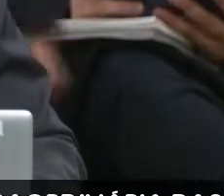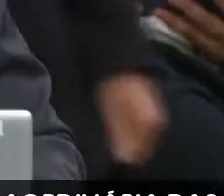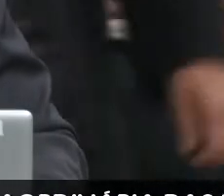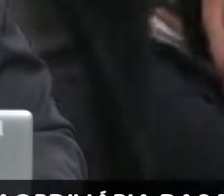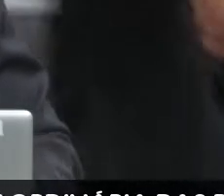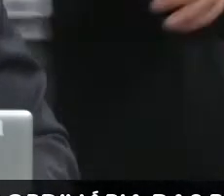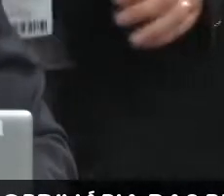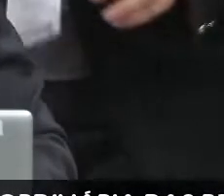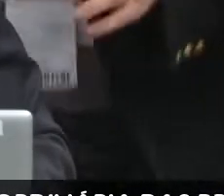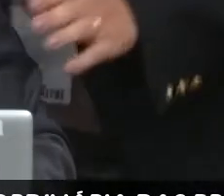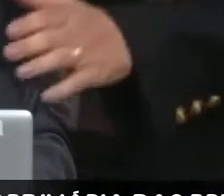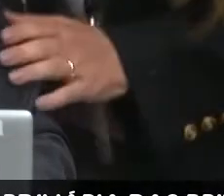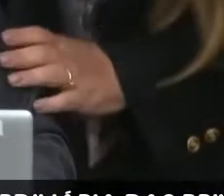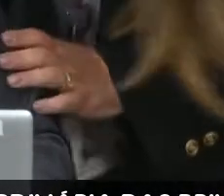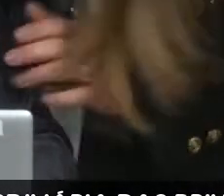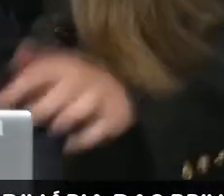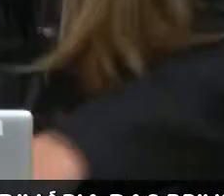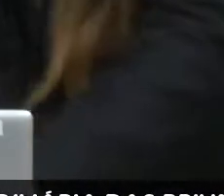Prado aqui.